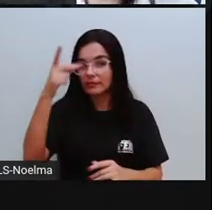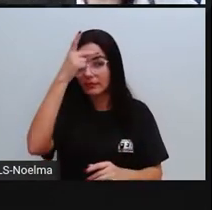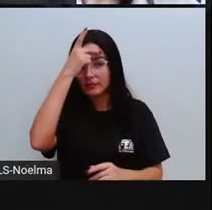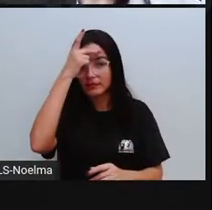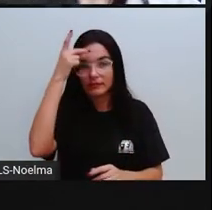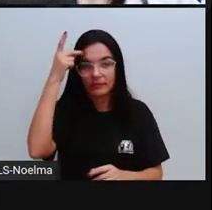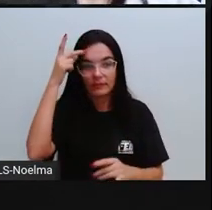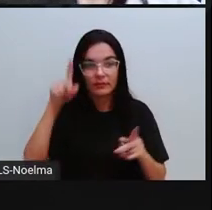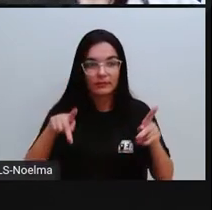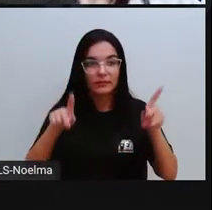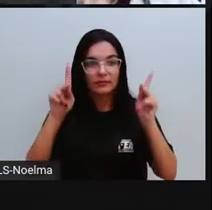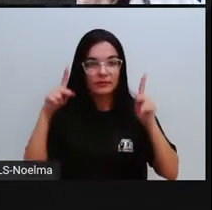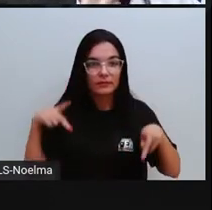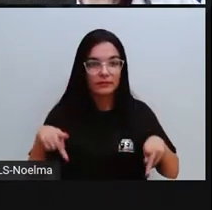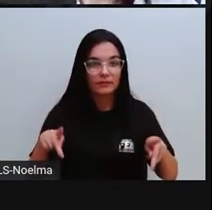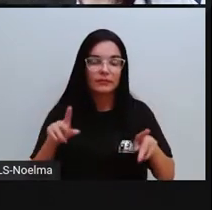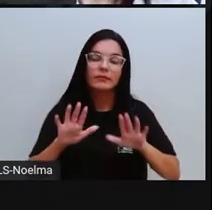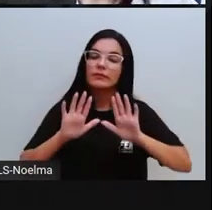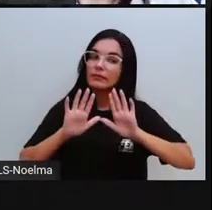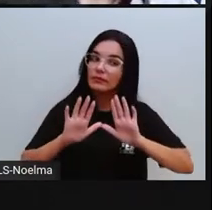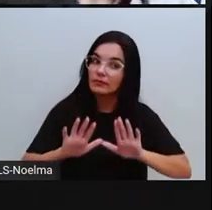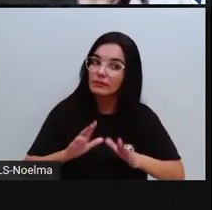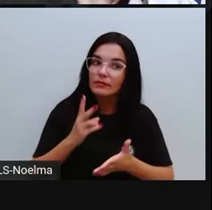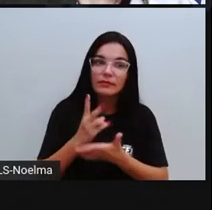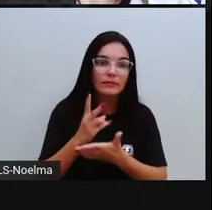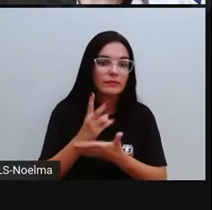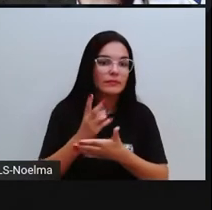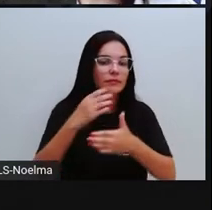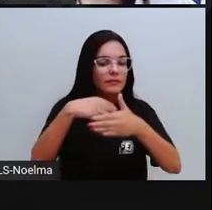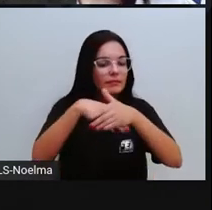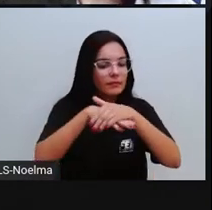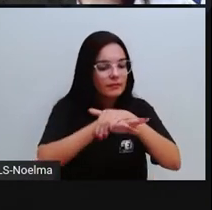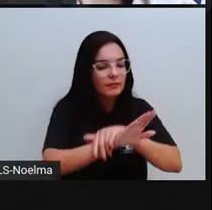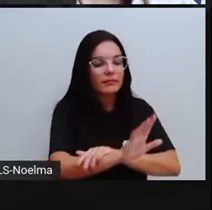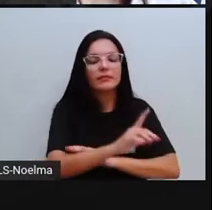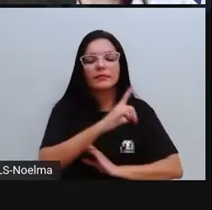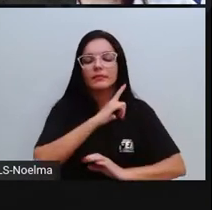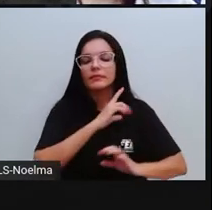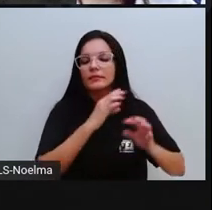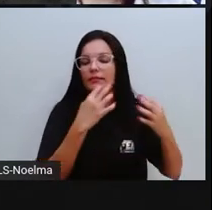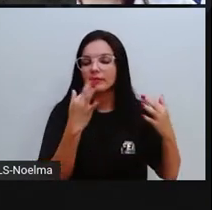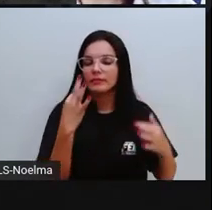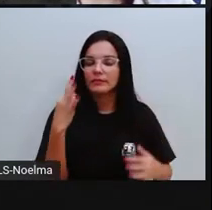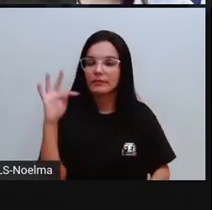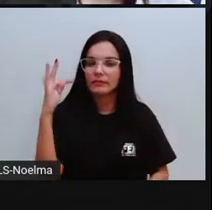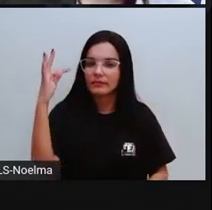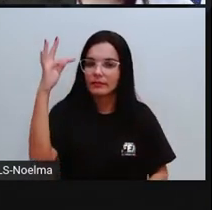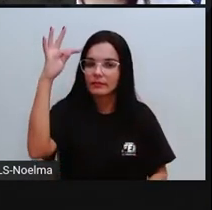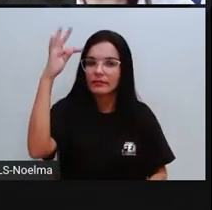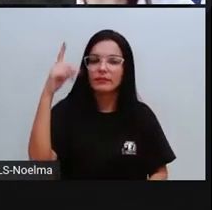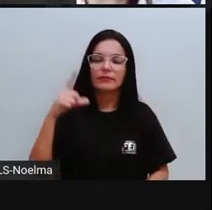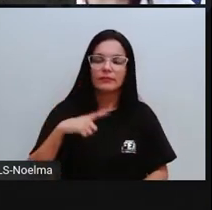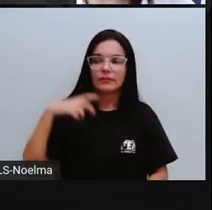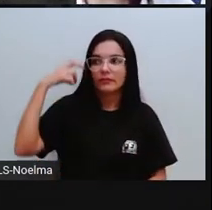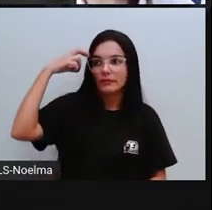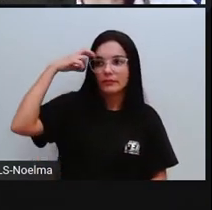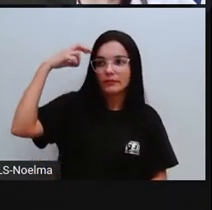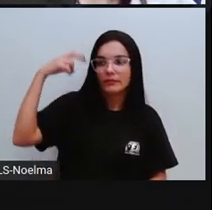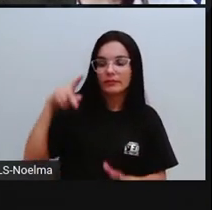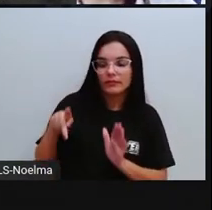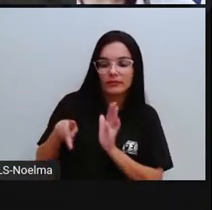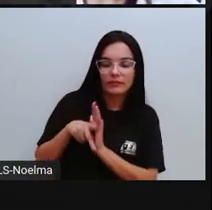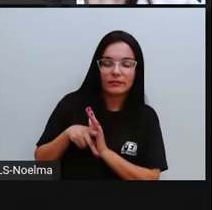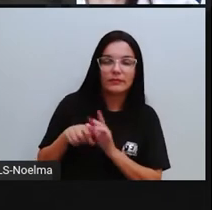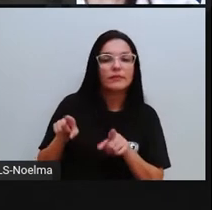Lógico que eles preservam, né, as suas tradições, ali os traços da sua cultura, mas eles